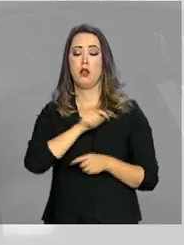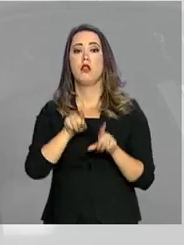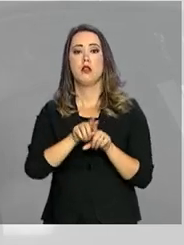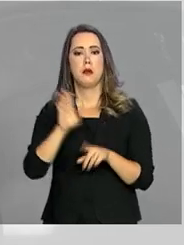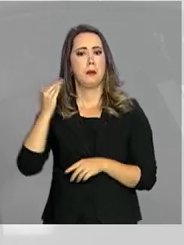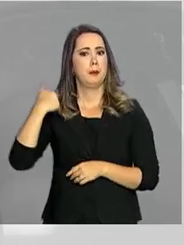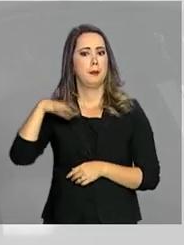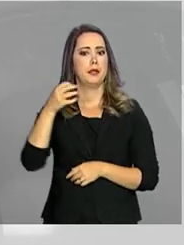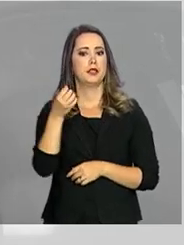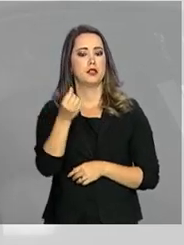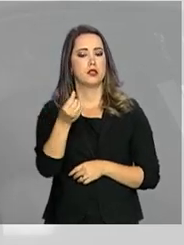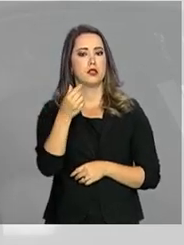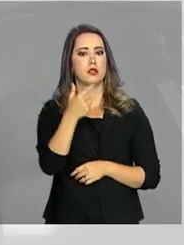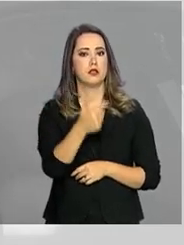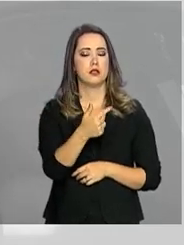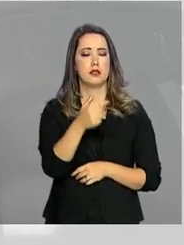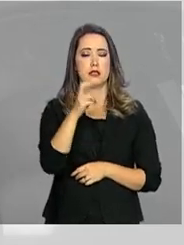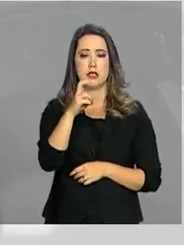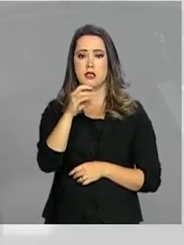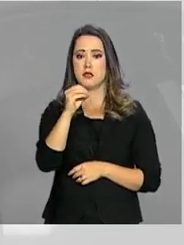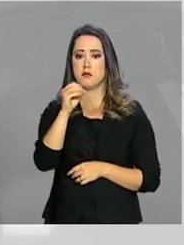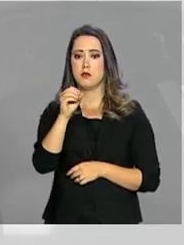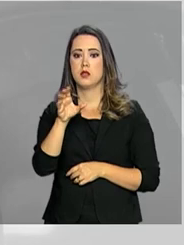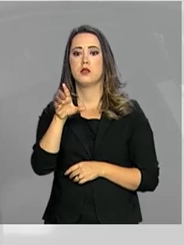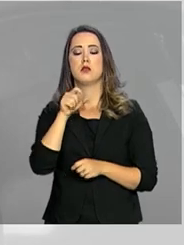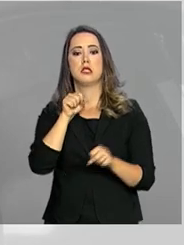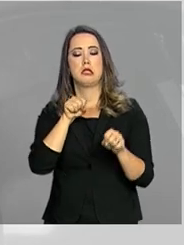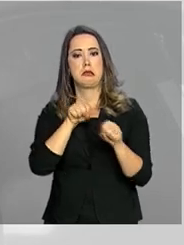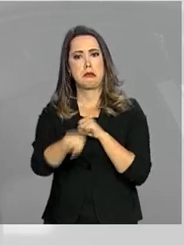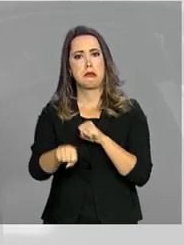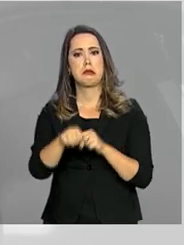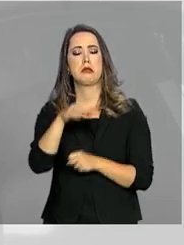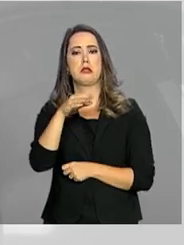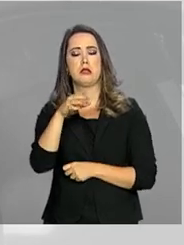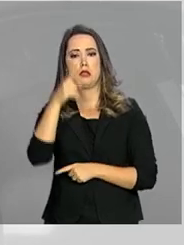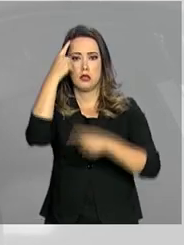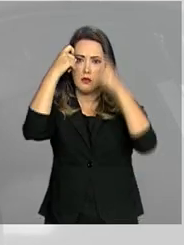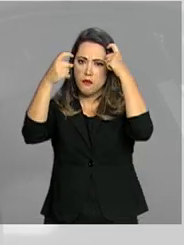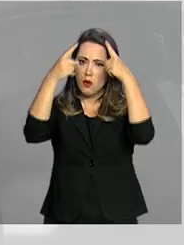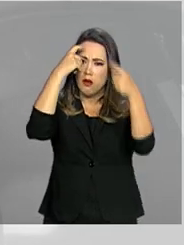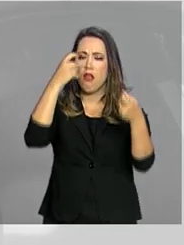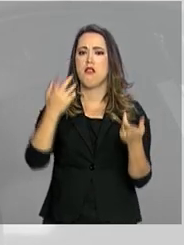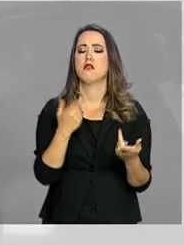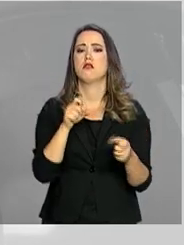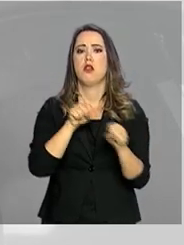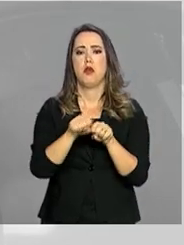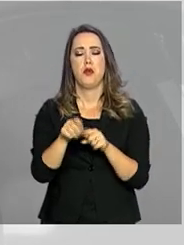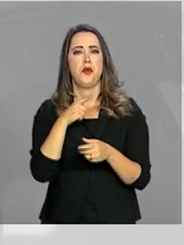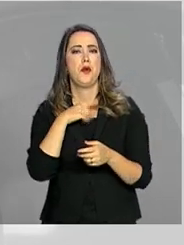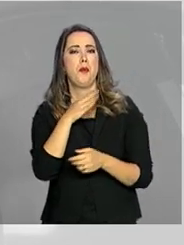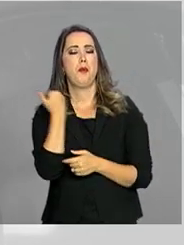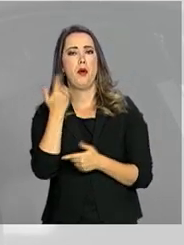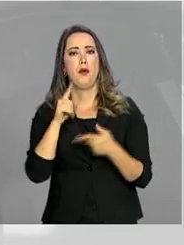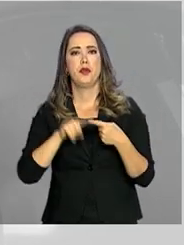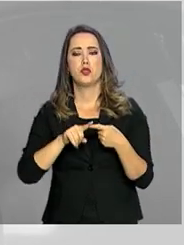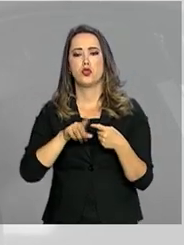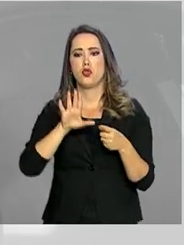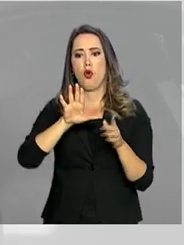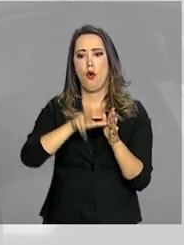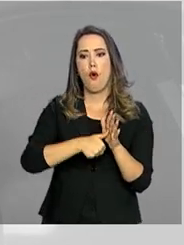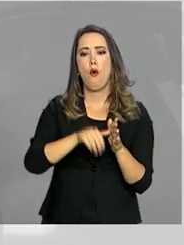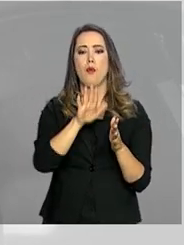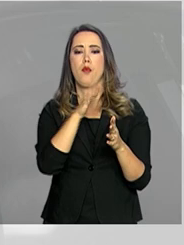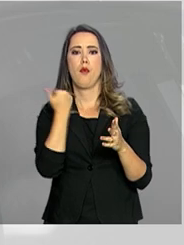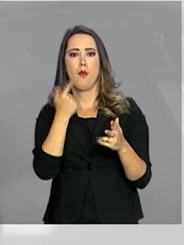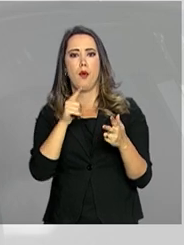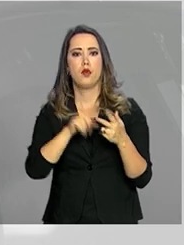de 6.700 casos de letalidade violenta que envolvem homicídio doloso, latrocínio e lesão corporal